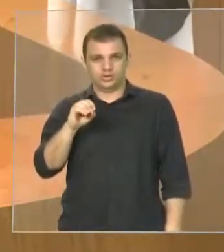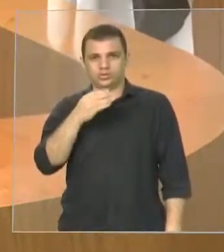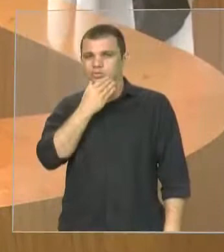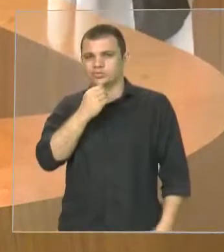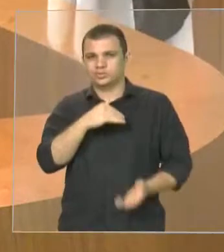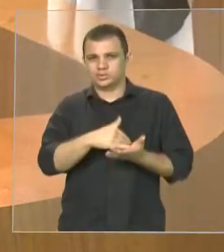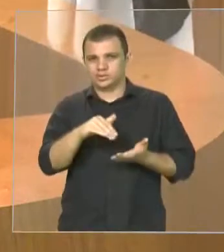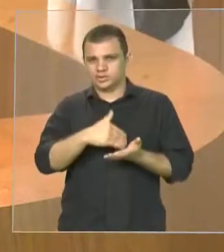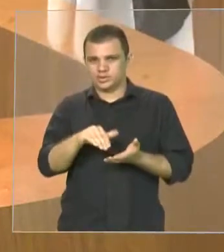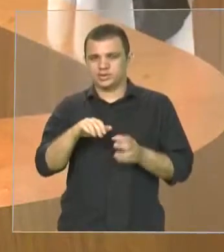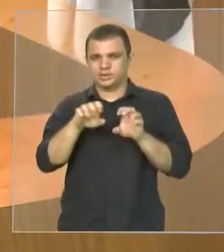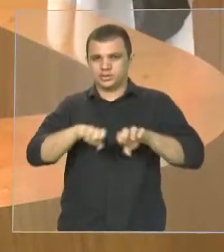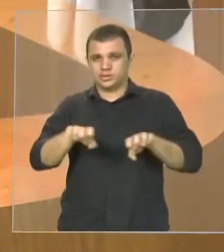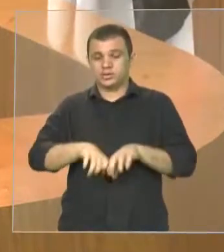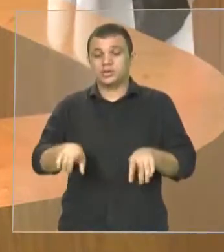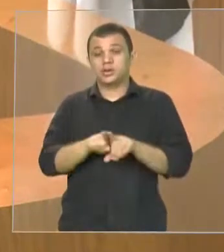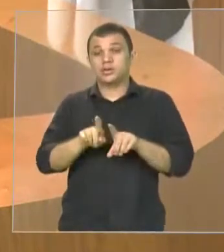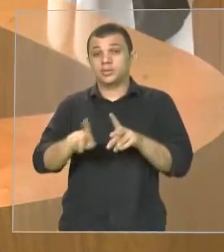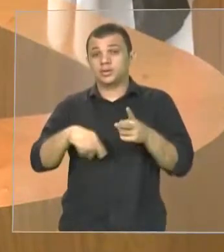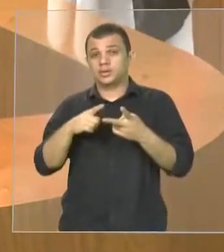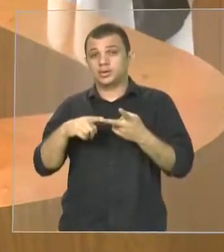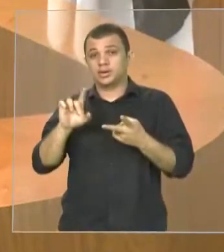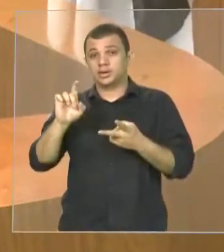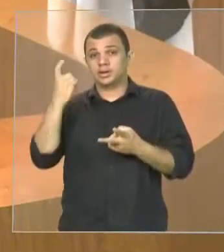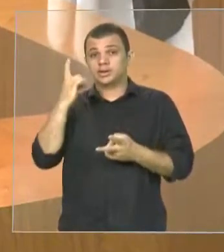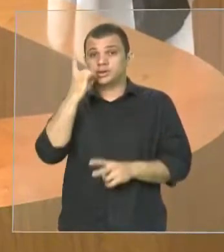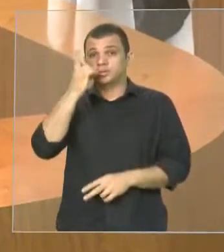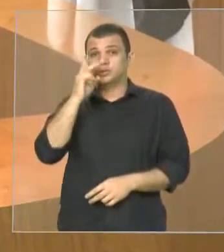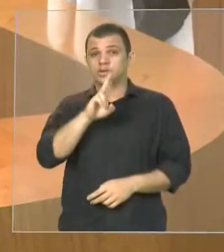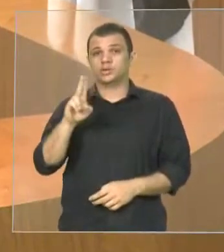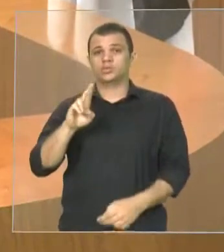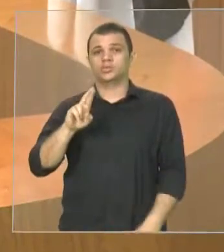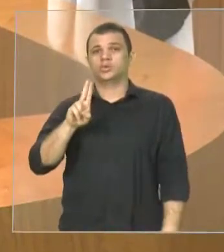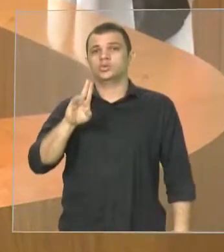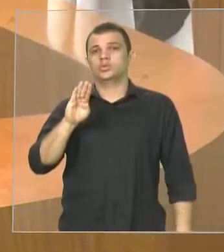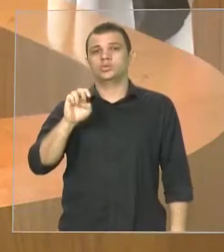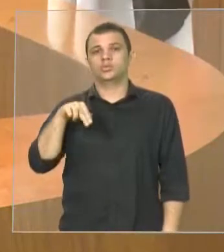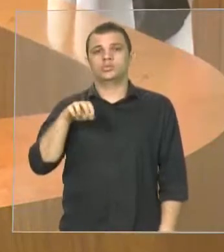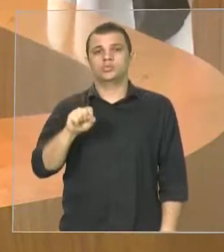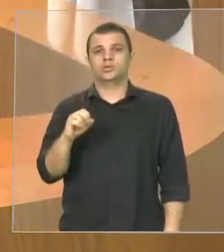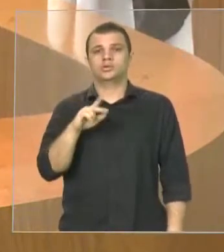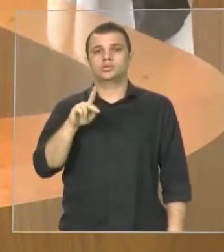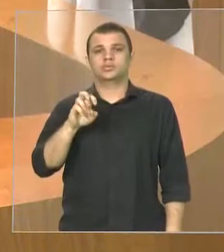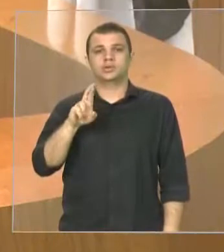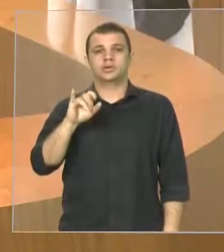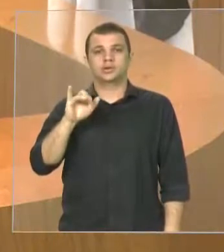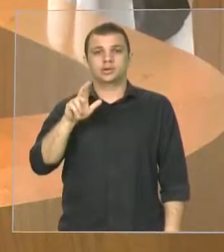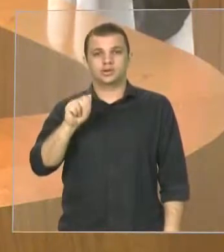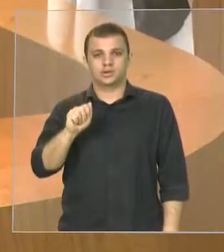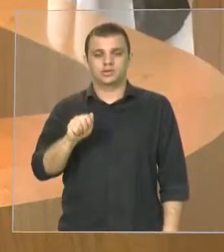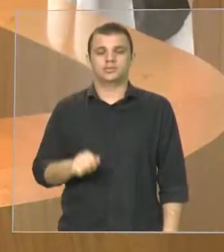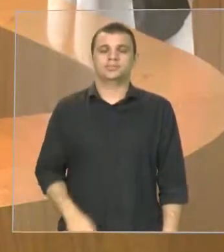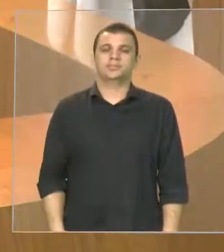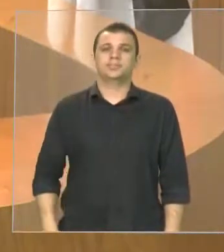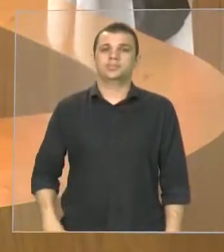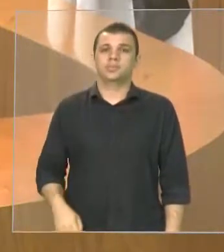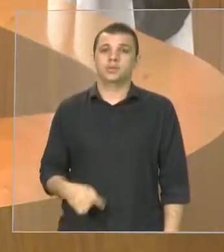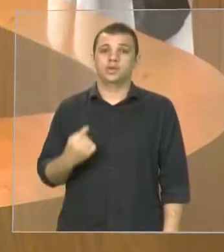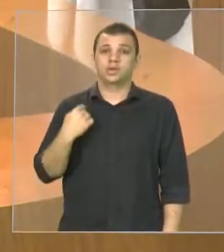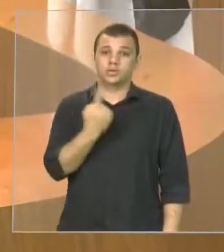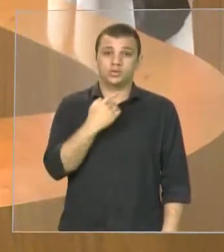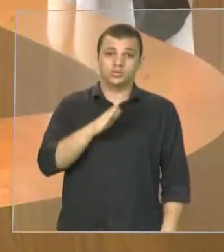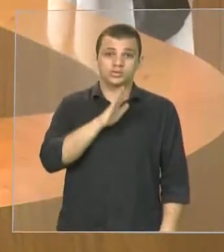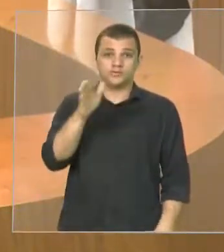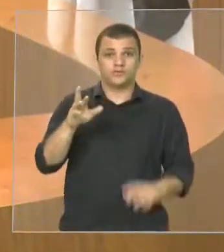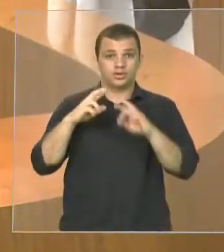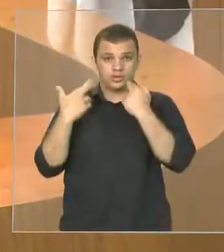Rubens Pereira na assinatura de ordem de serviço da nossa EMA, deputado Vinícius que liga